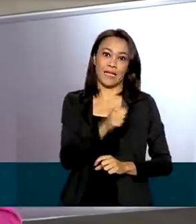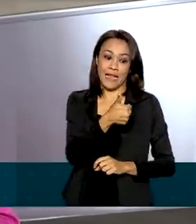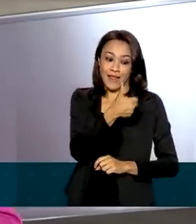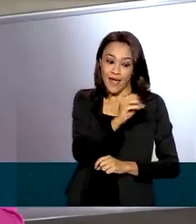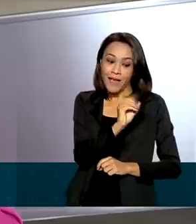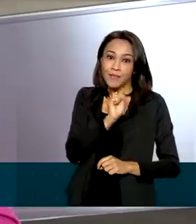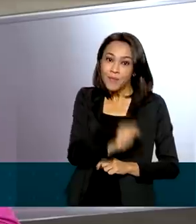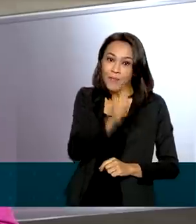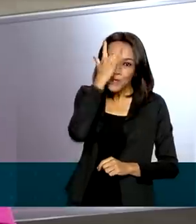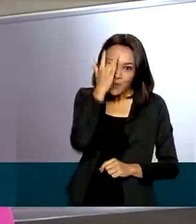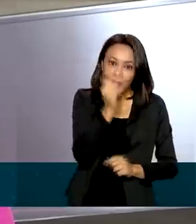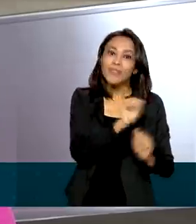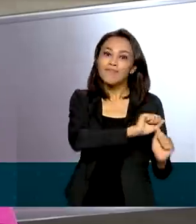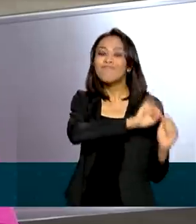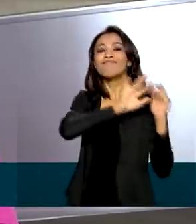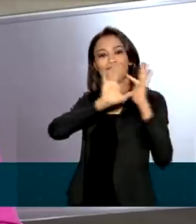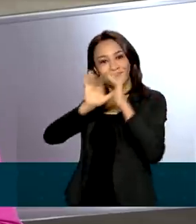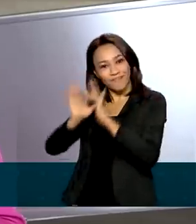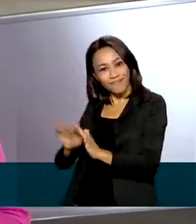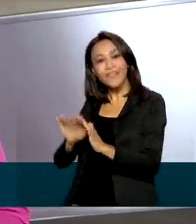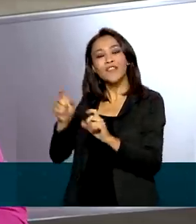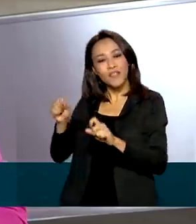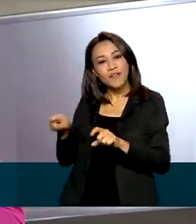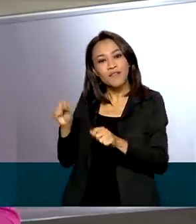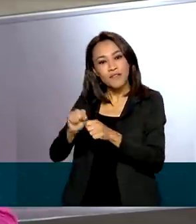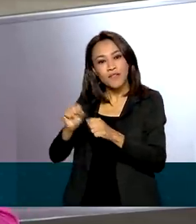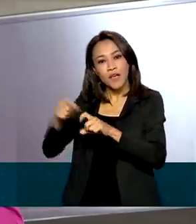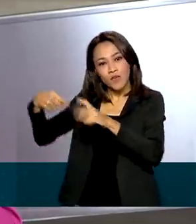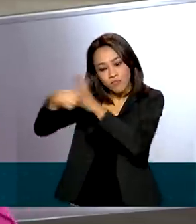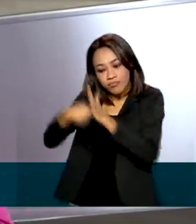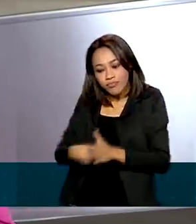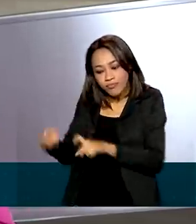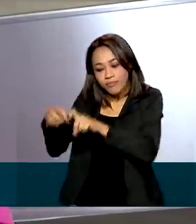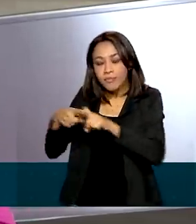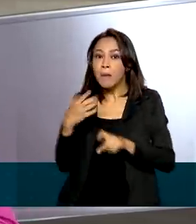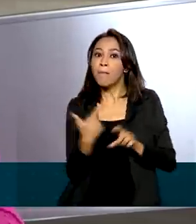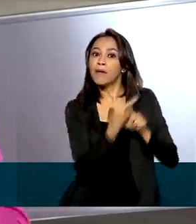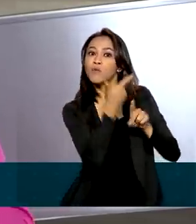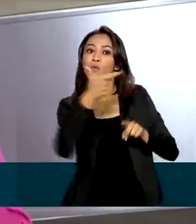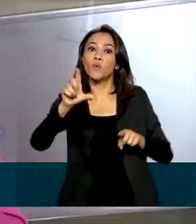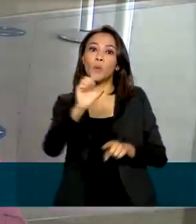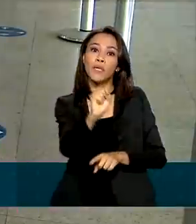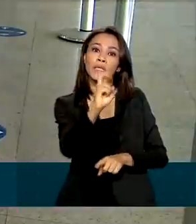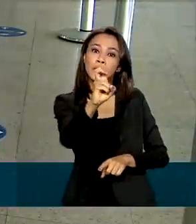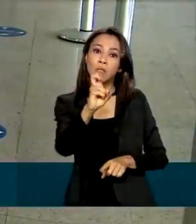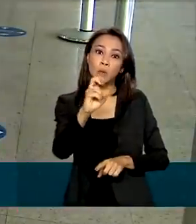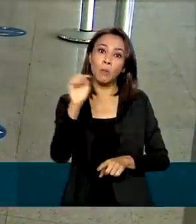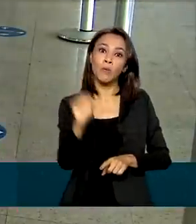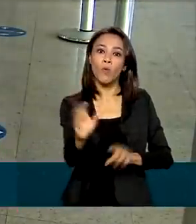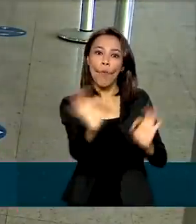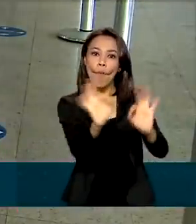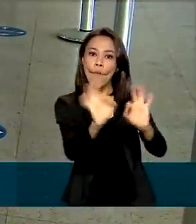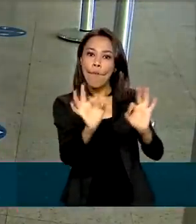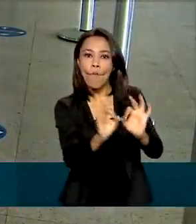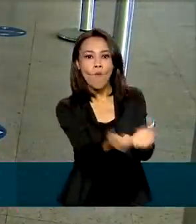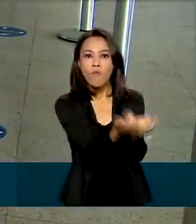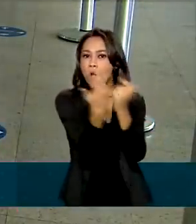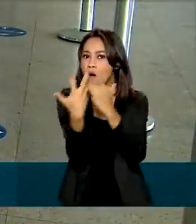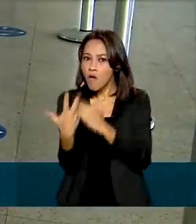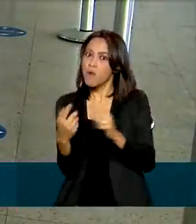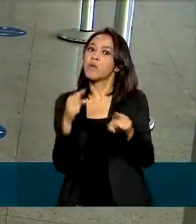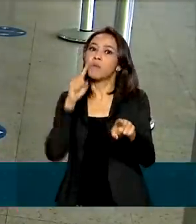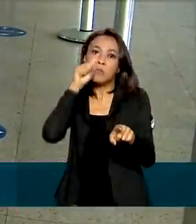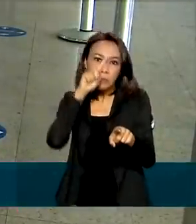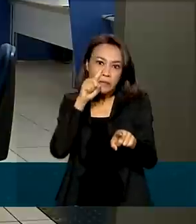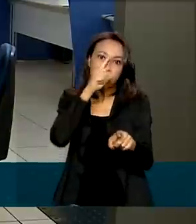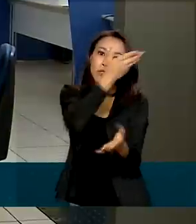compareceram e fizeram a perícia médica, mas outros 85 mil não compareceram, ainda não agendaram nada e correm o